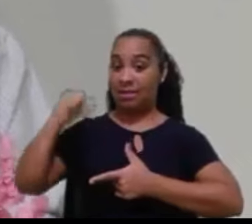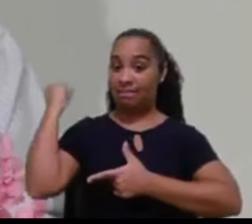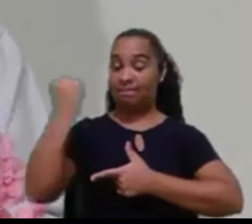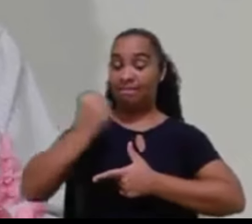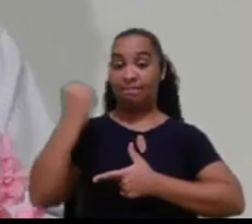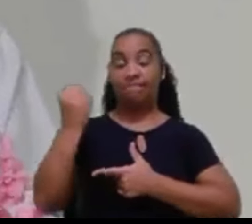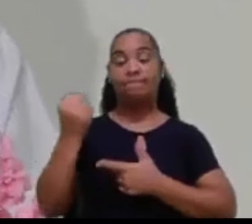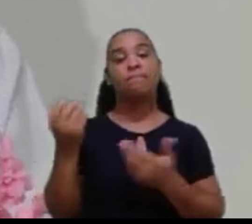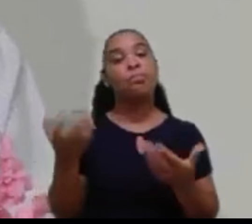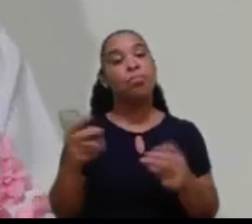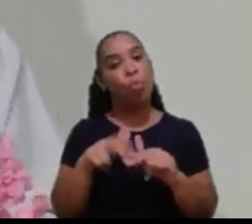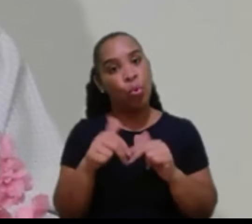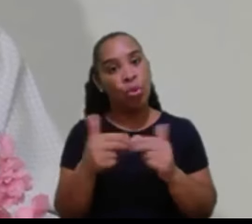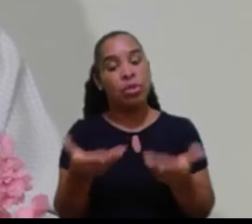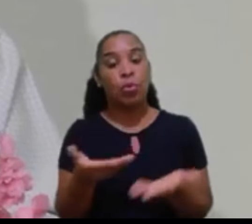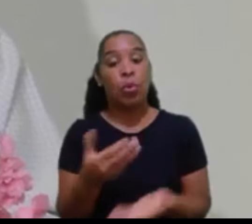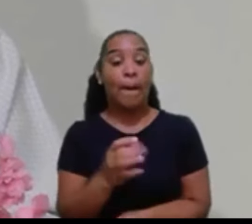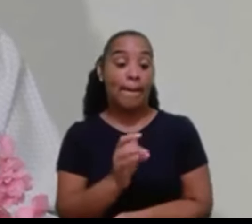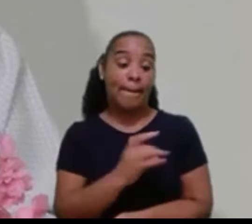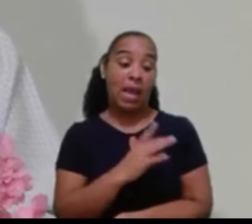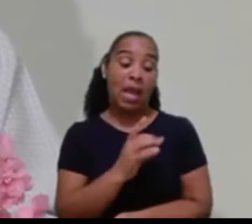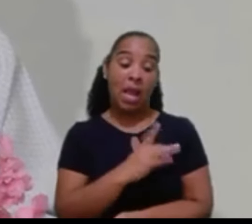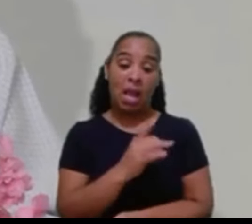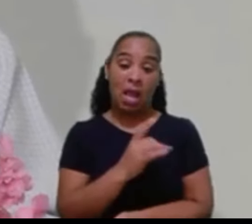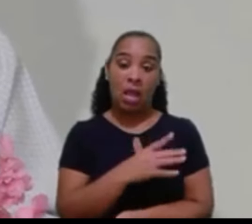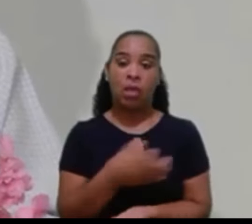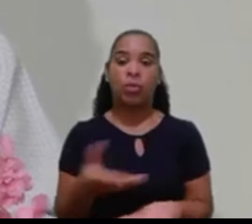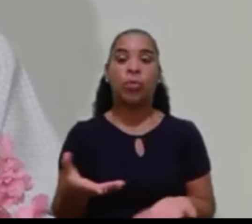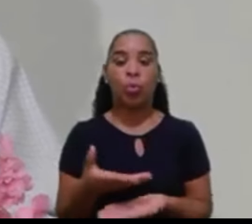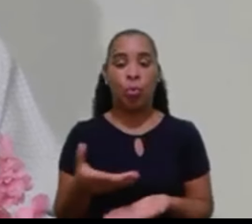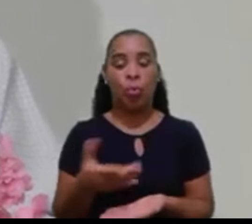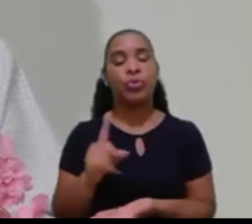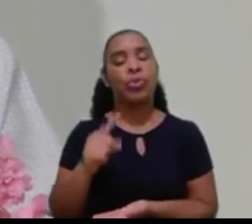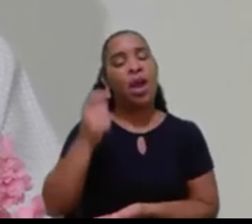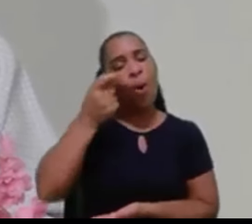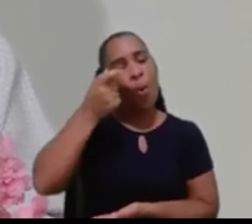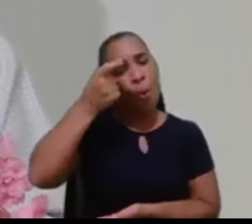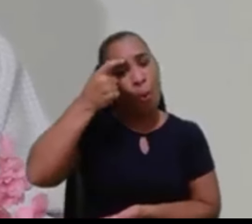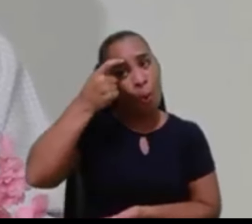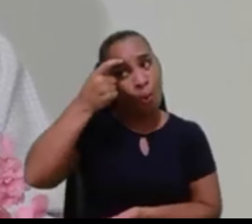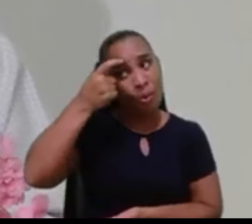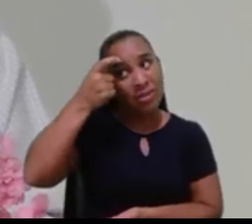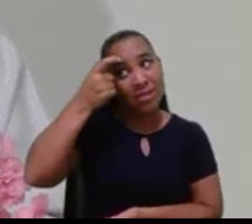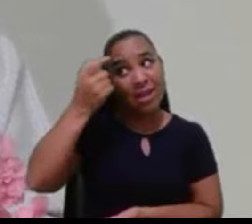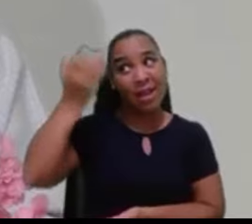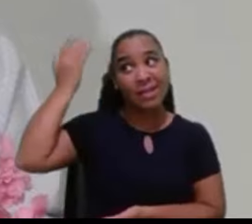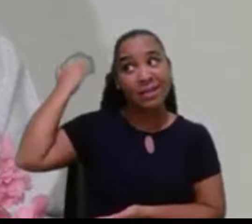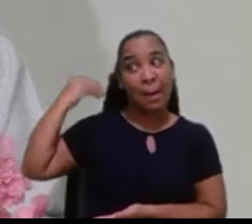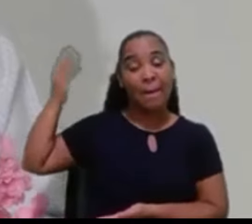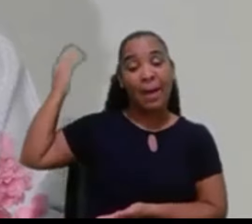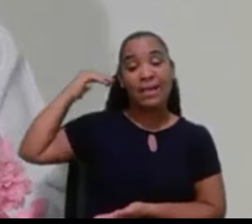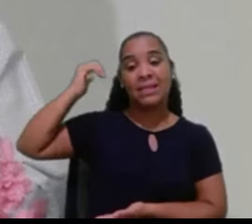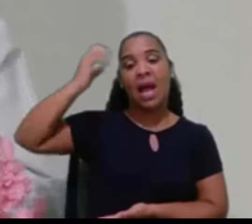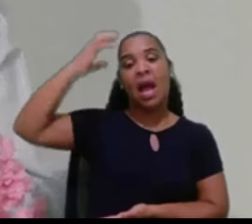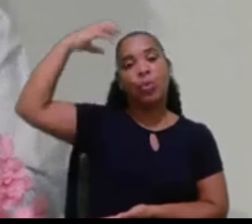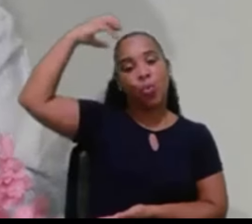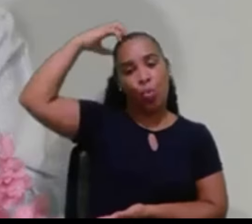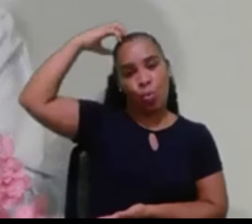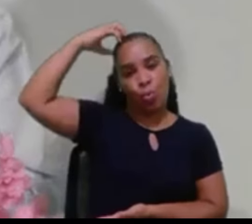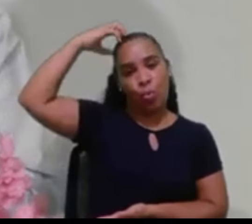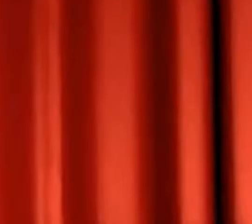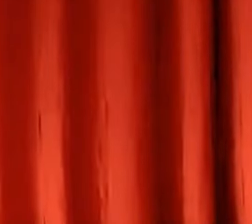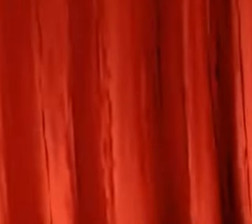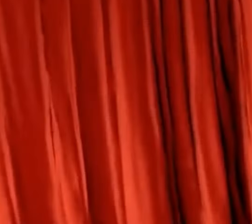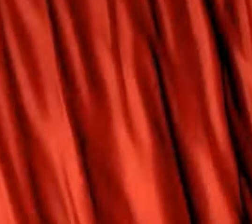hoje é um remanescente da consciência de culpa de ontem. Essa é a causa. E a